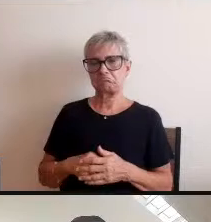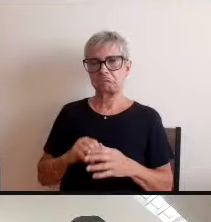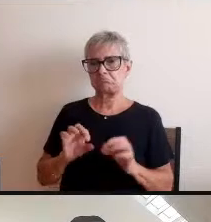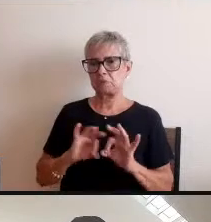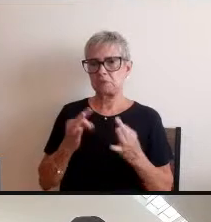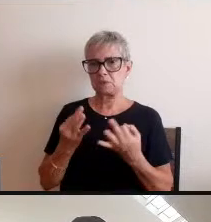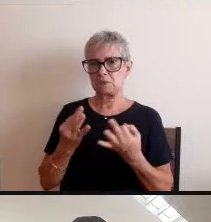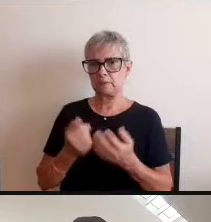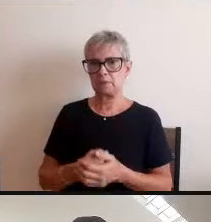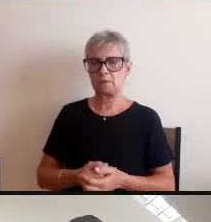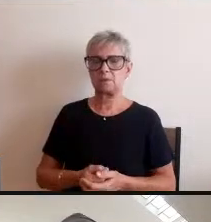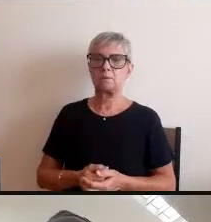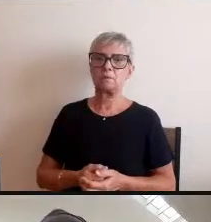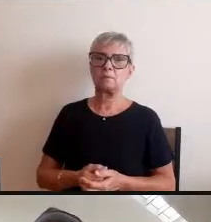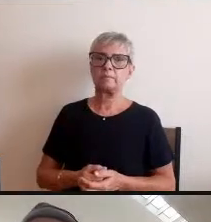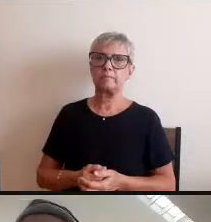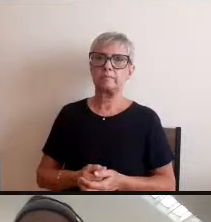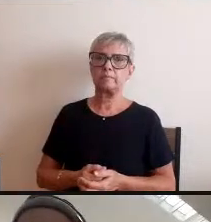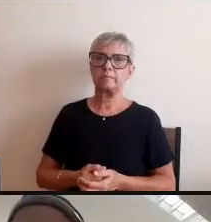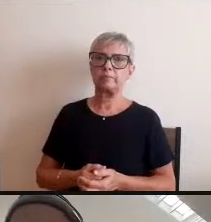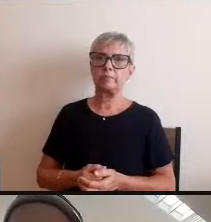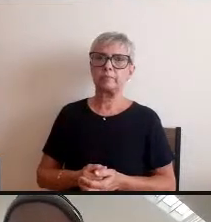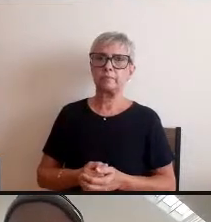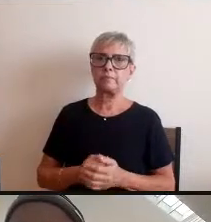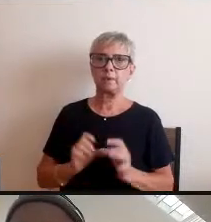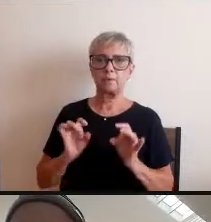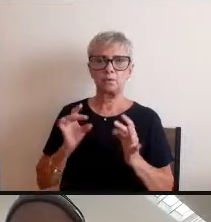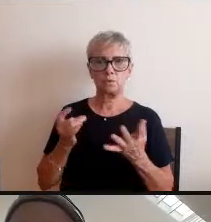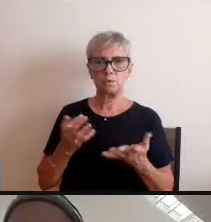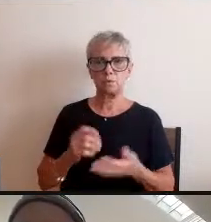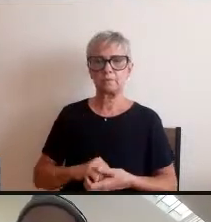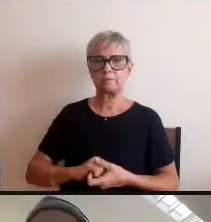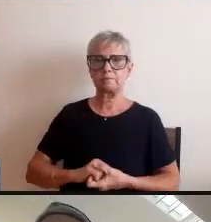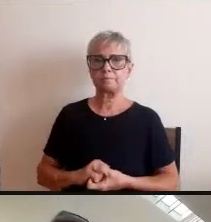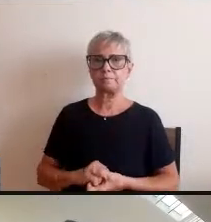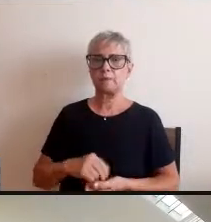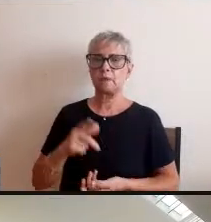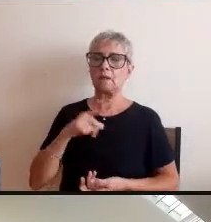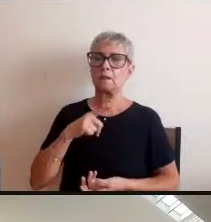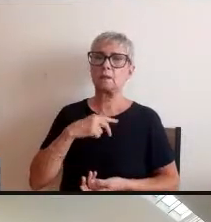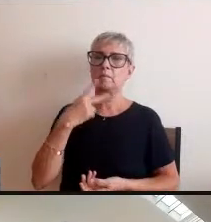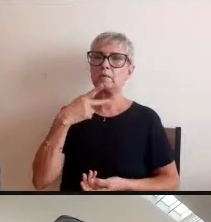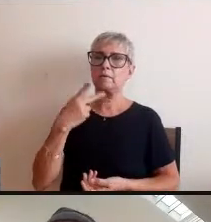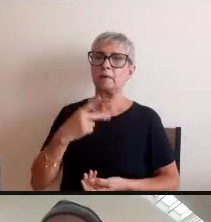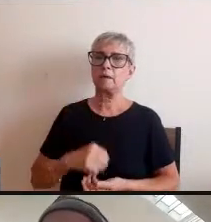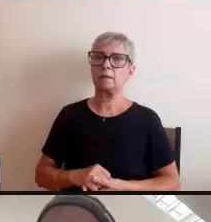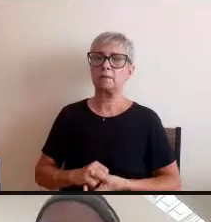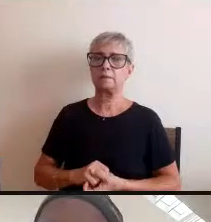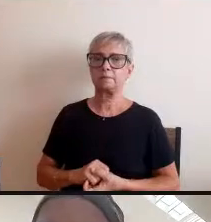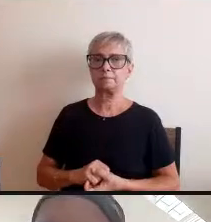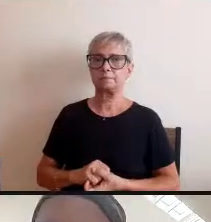acho que é isso que eu tenho que eu falar sobre essa questão que você levantou